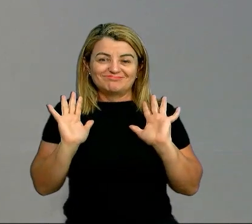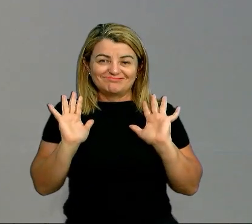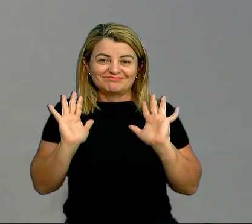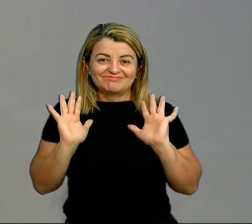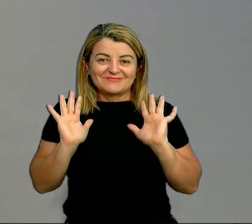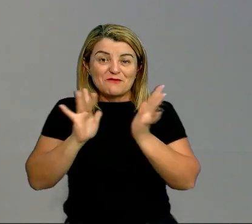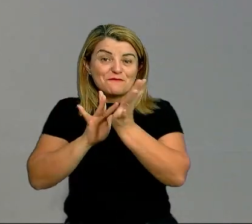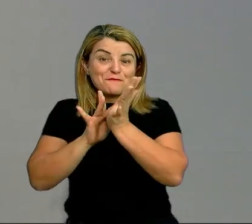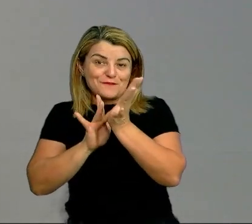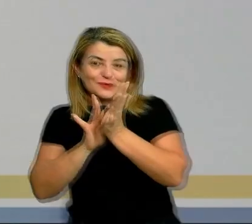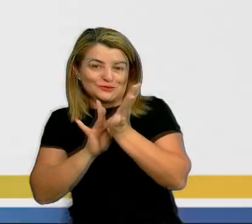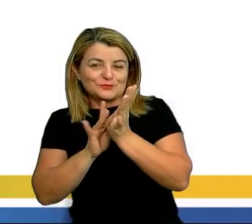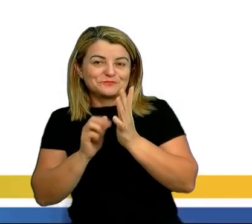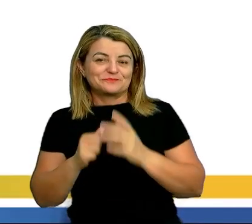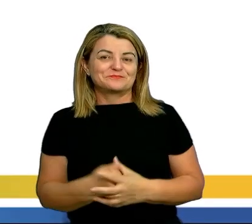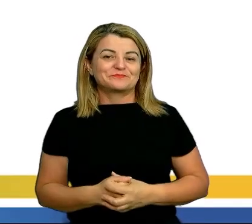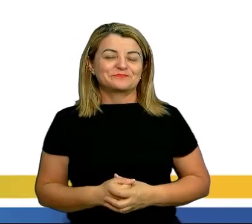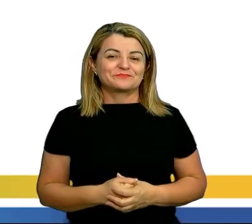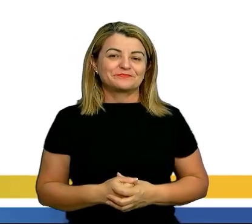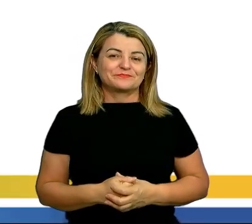expressão aí literária.